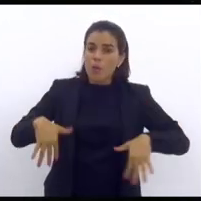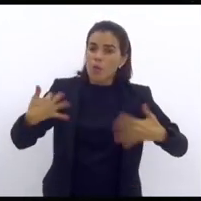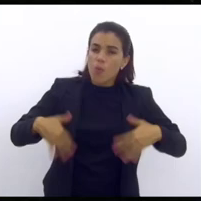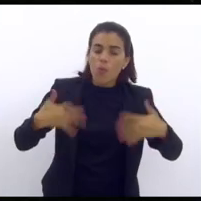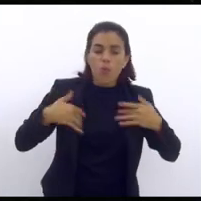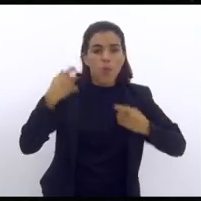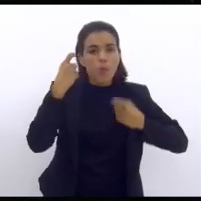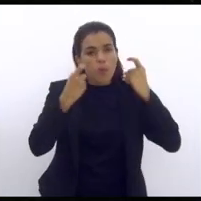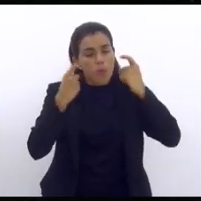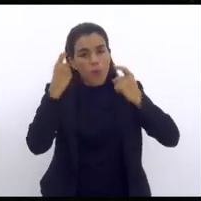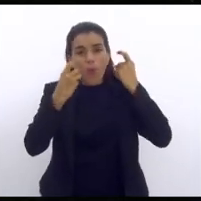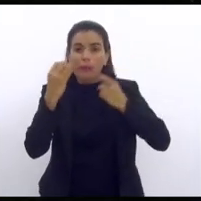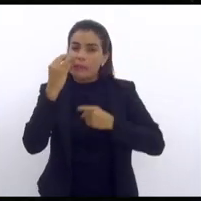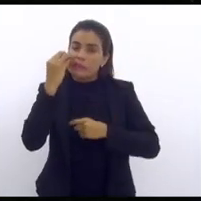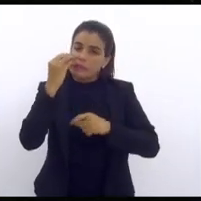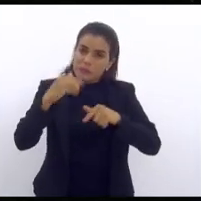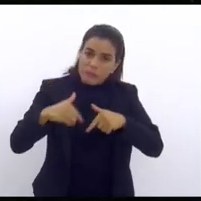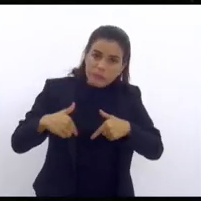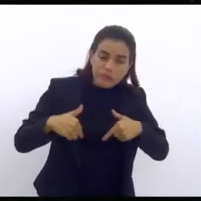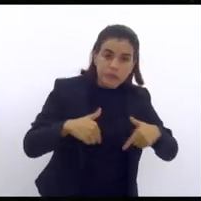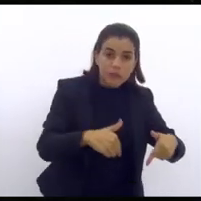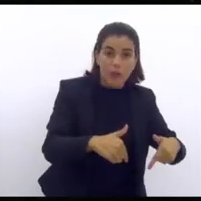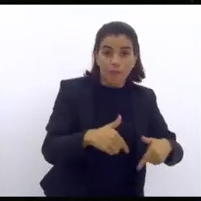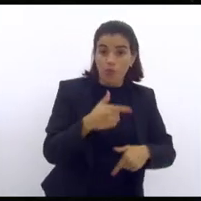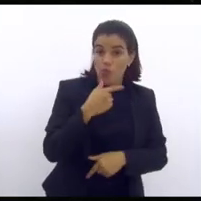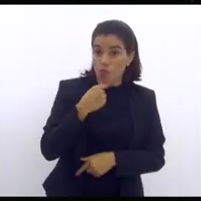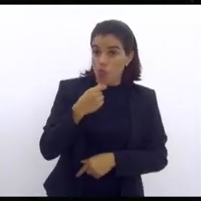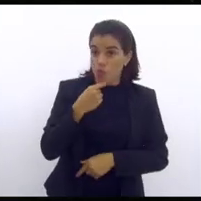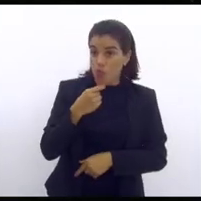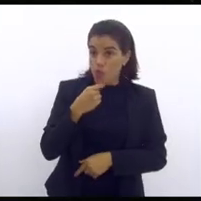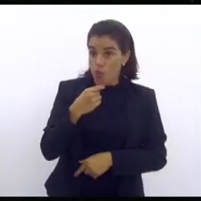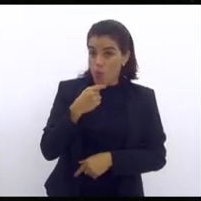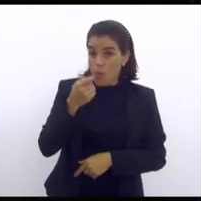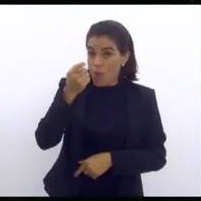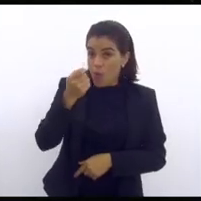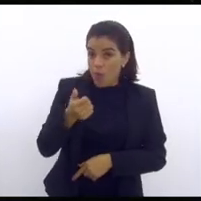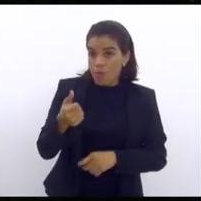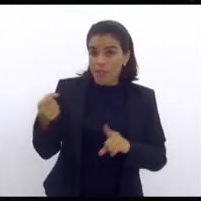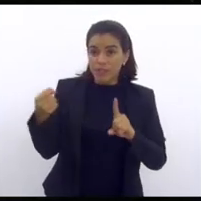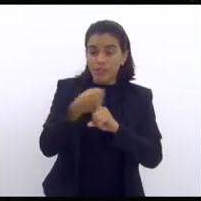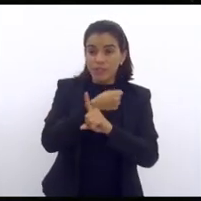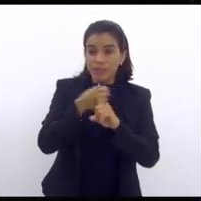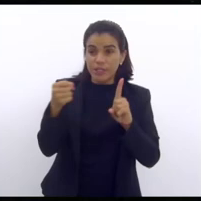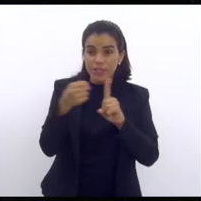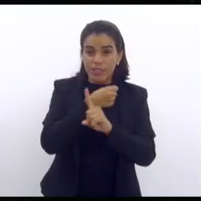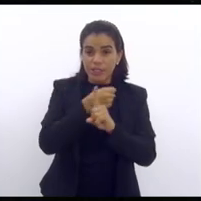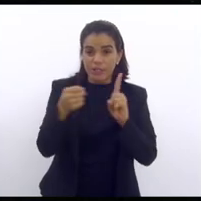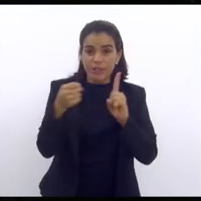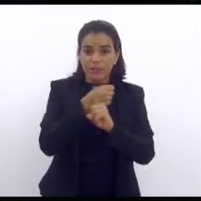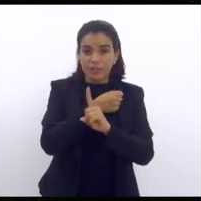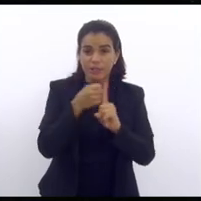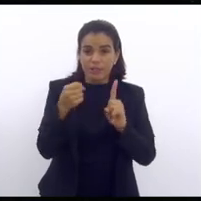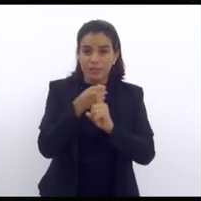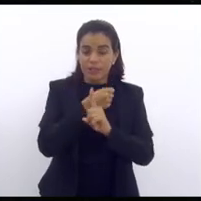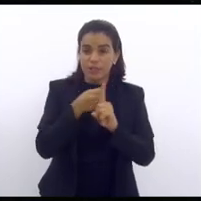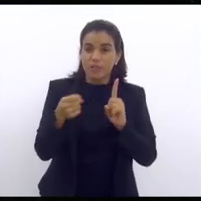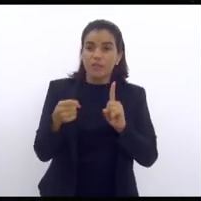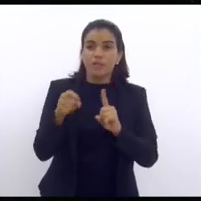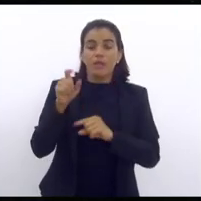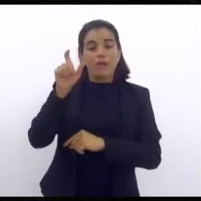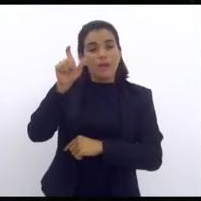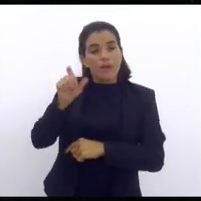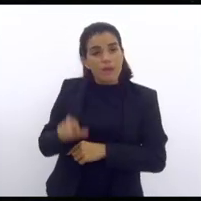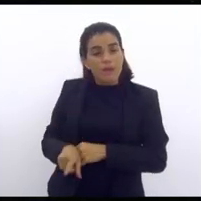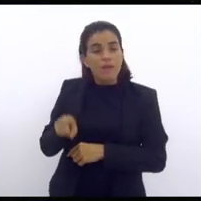acontecendo, tentando reagir. O senhor que foi morto, que foi quase morto, né, que ele tomou um soco e podia ter morrido, ele estava simplesmente